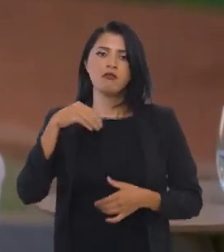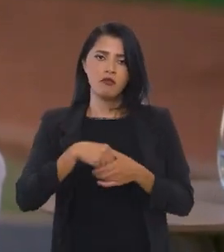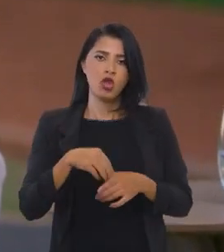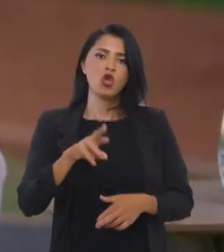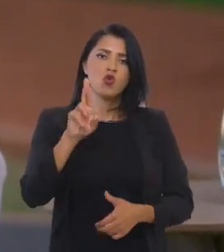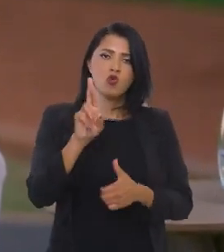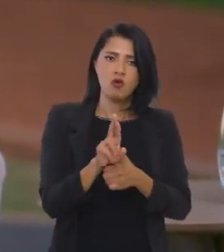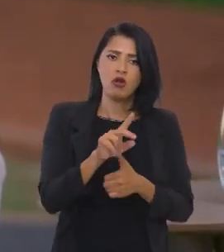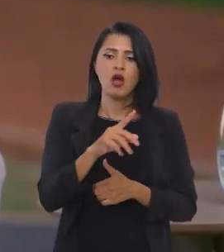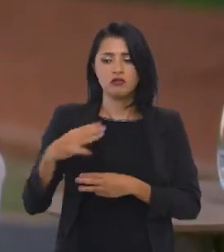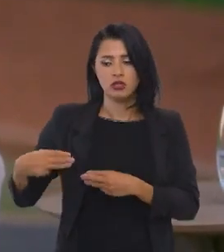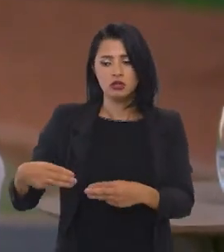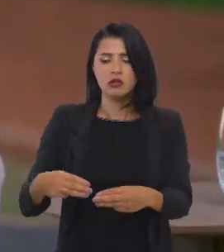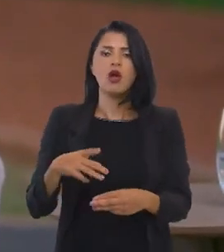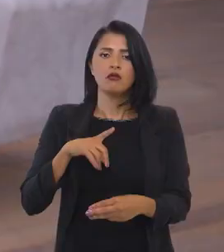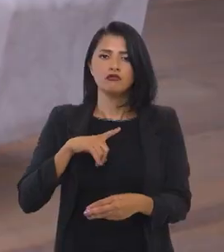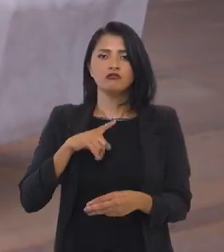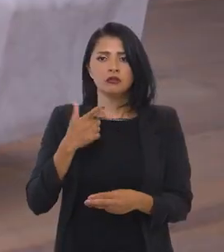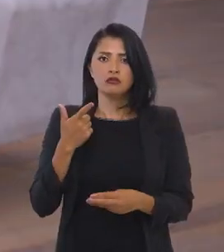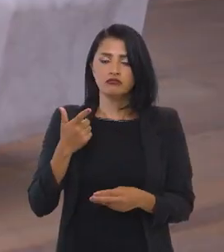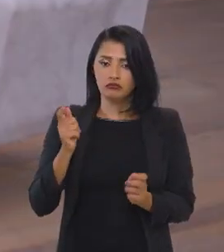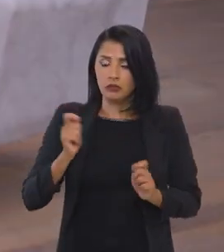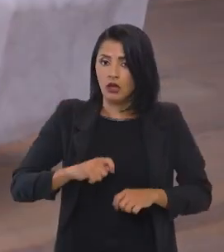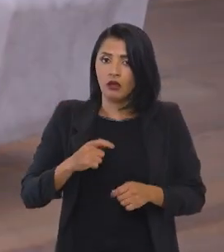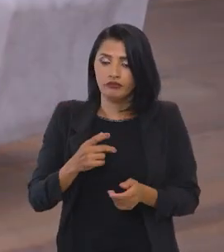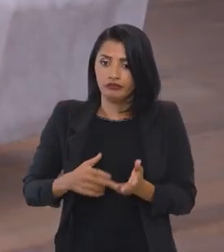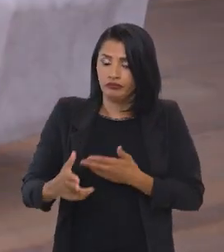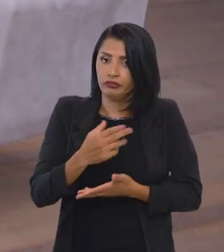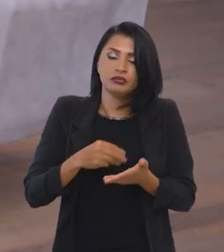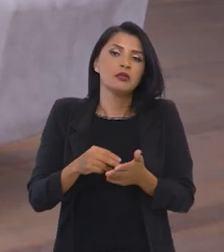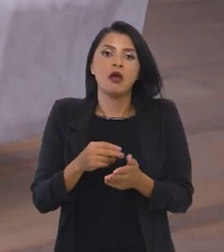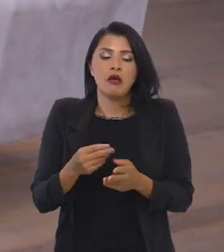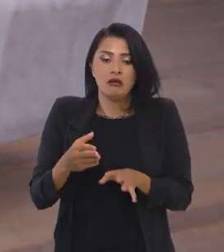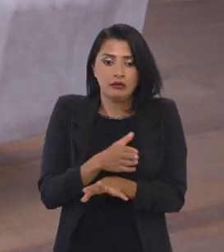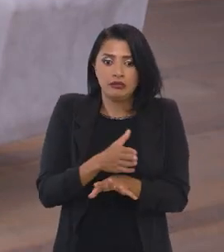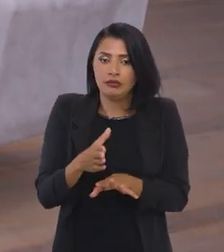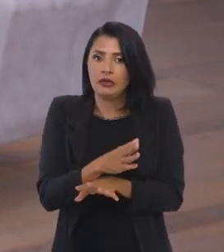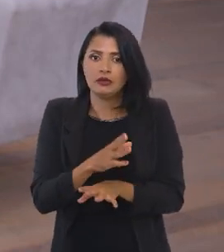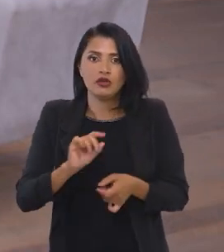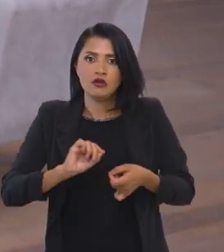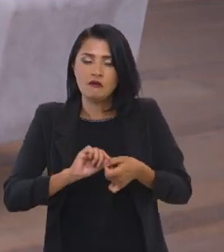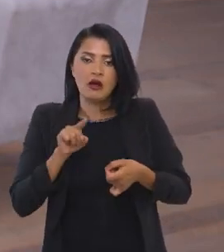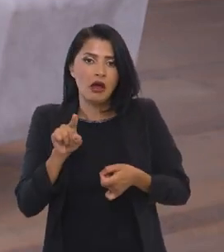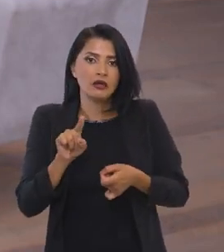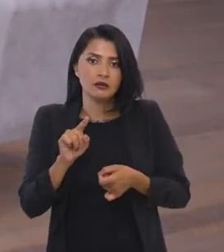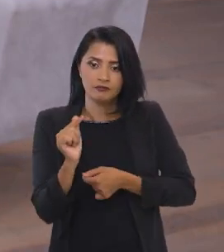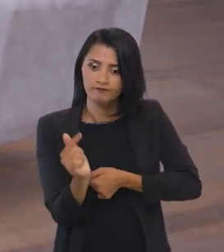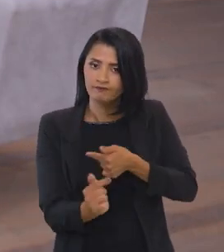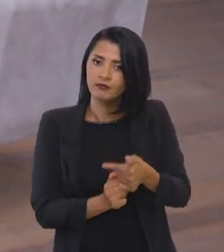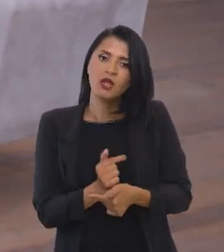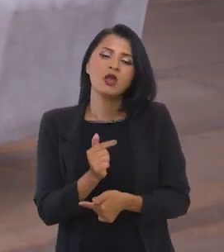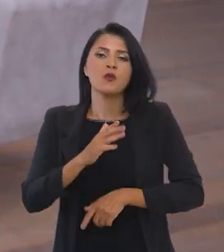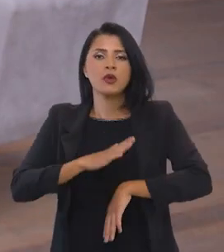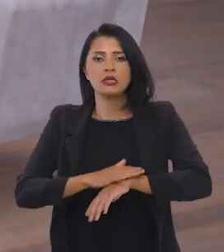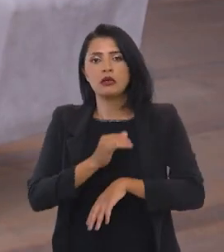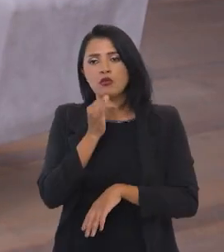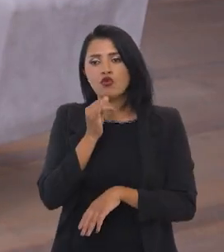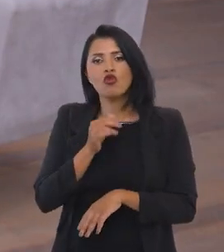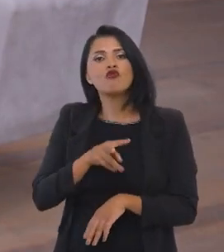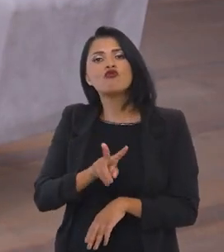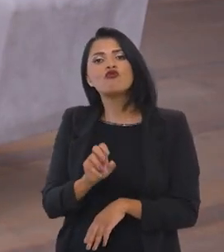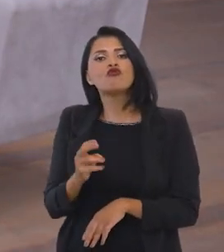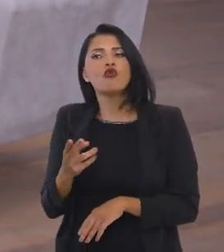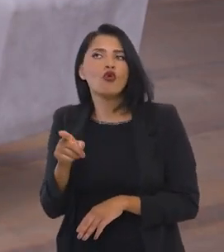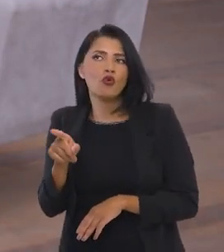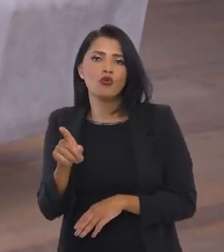a dia na Procuradoria, dentro do Ministério, a tributação está transversal ao que a gente faz na Procuradoria. Quando